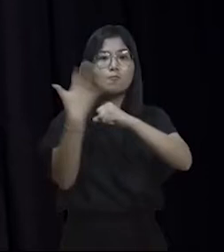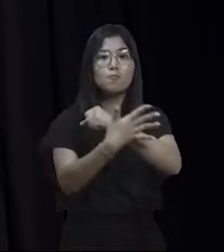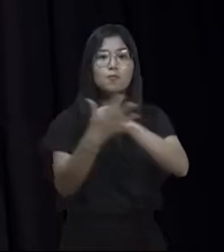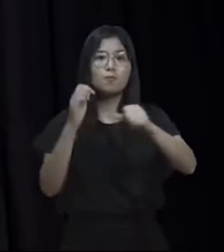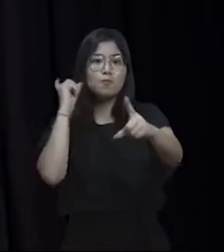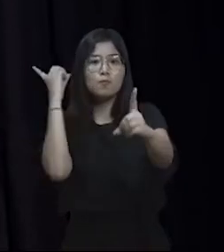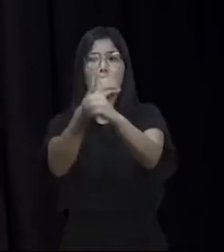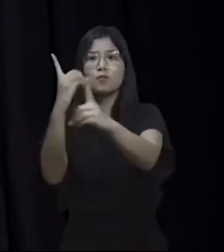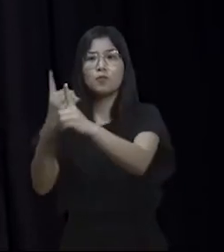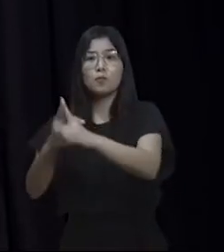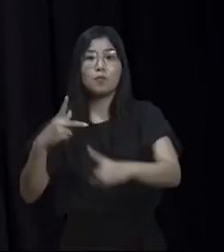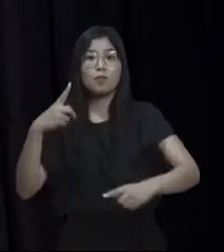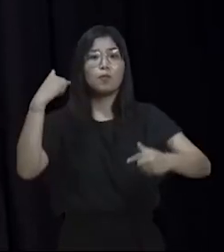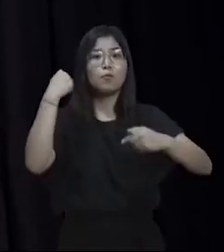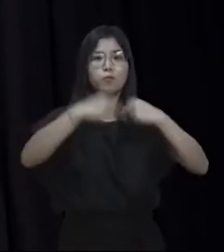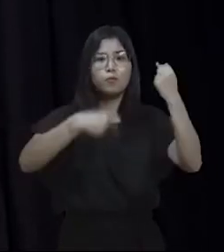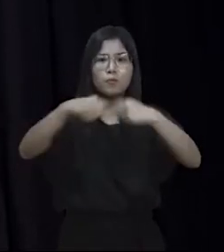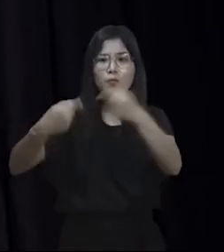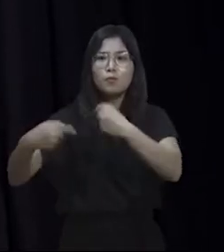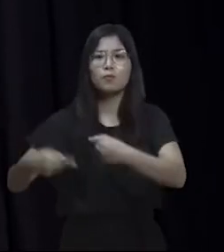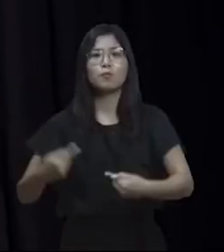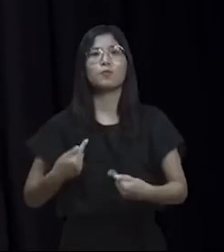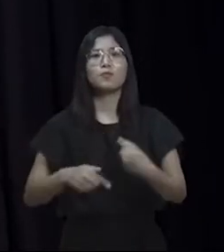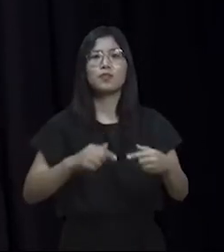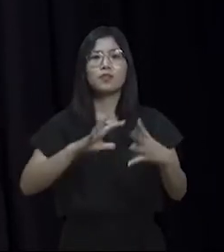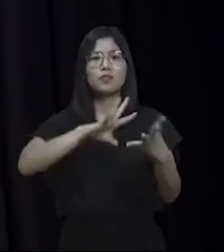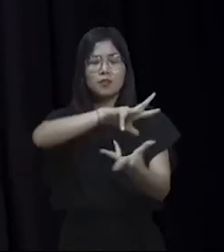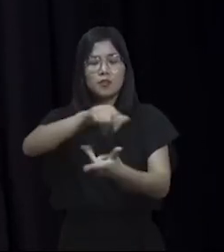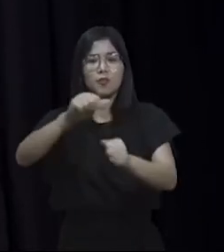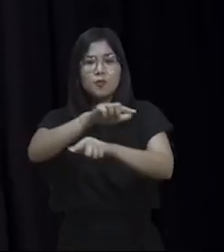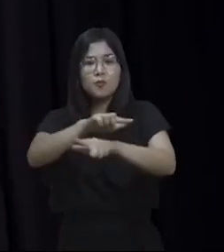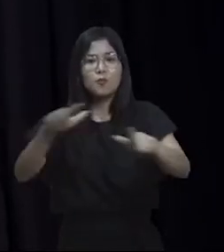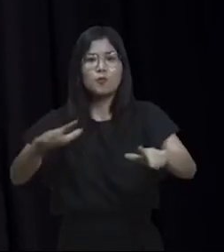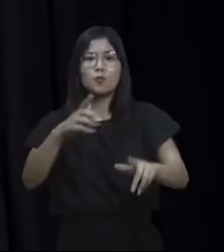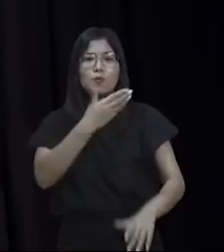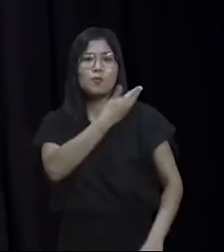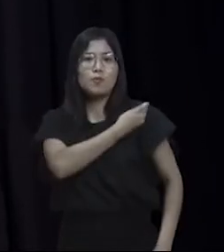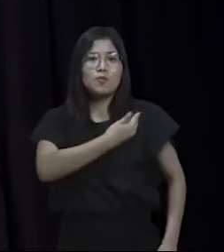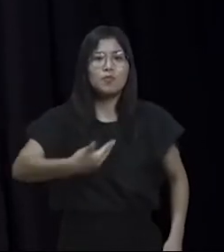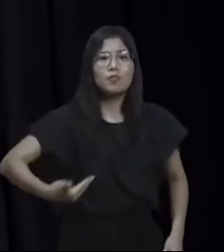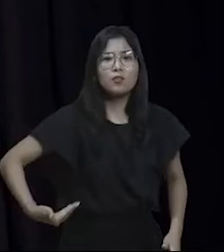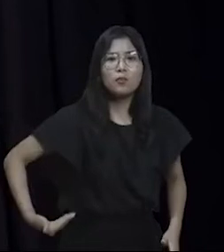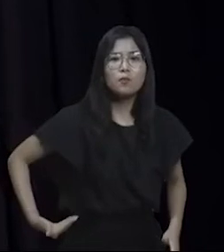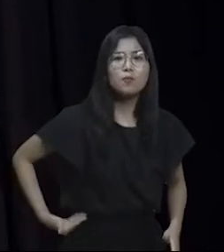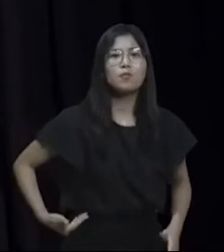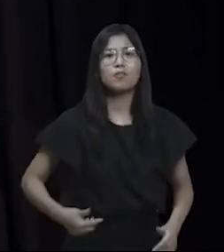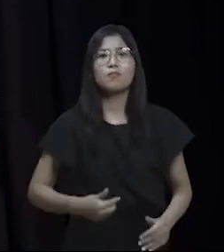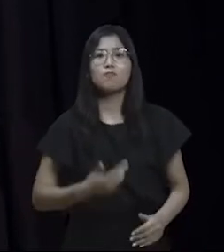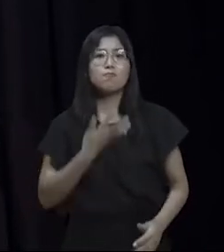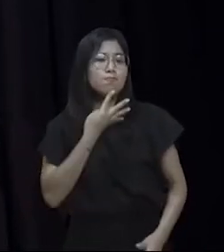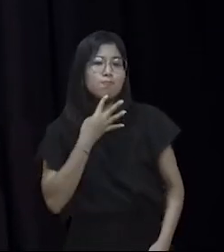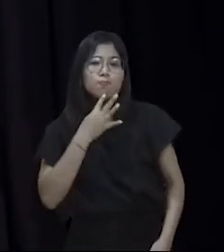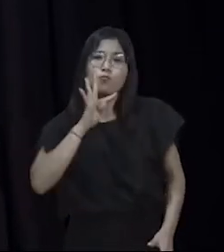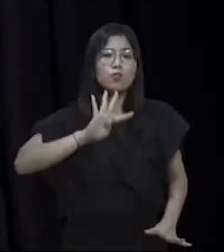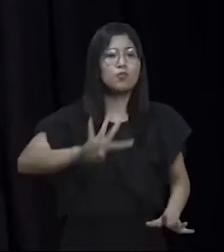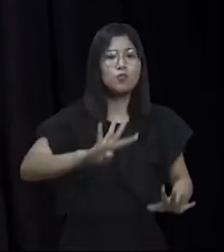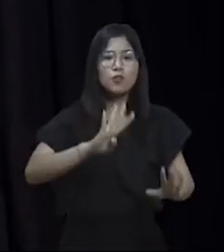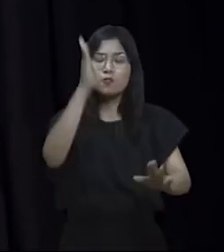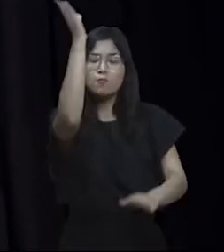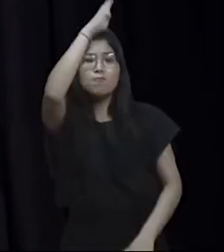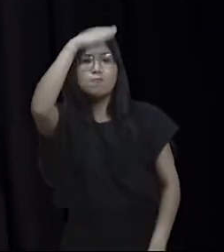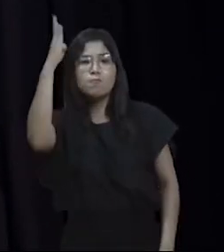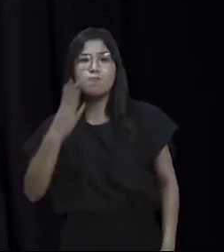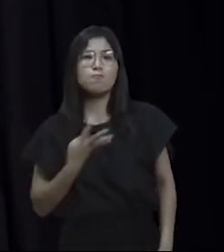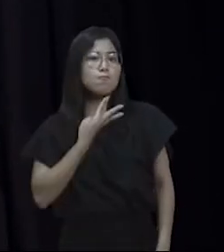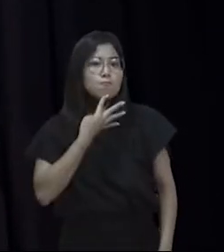uma política de terra arrasada, um desgoverno, um governo que não conhece o Brasil, que